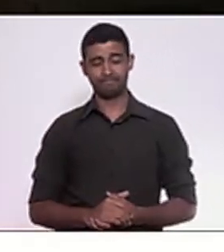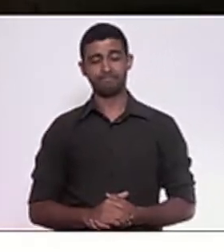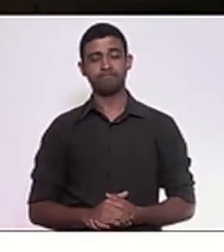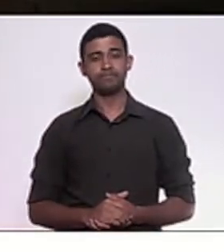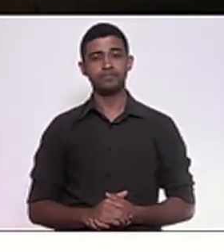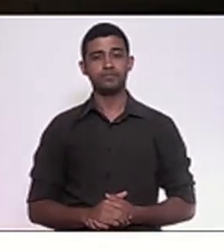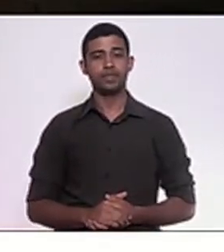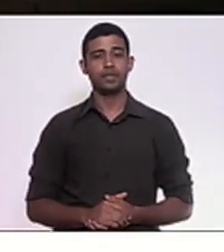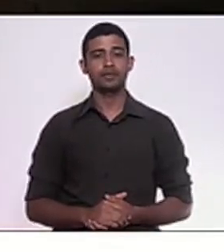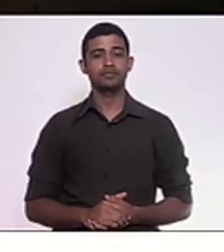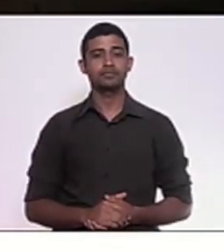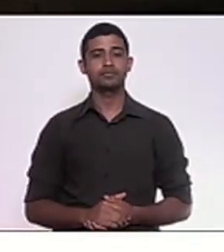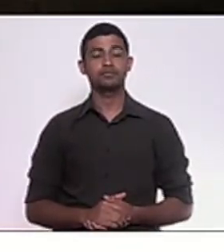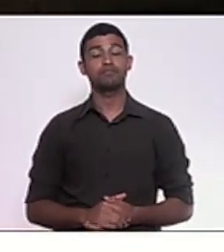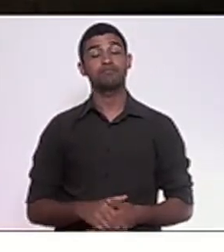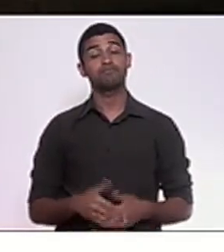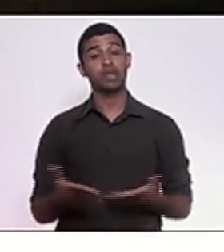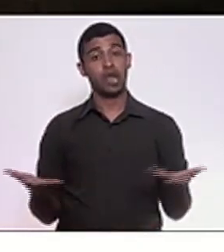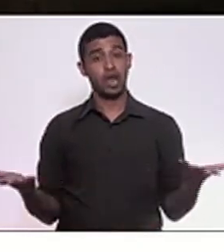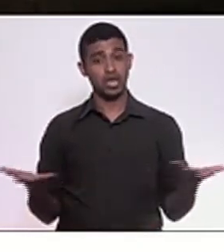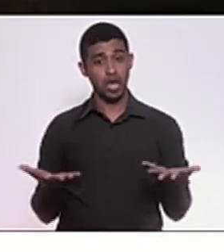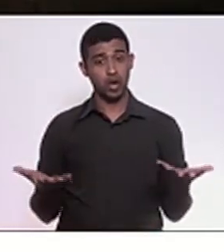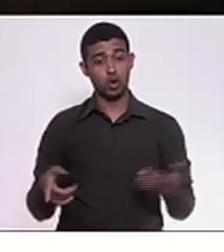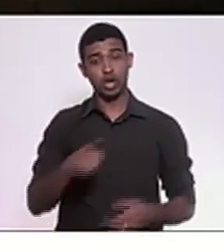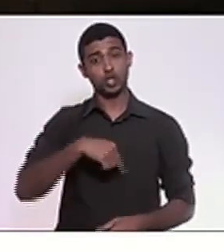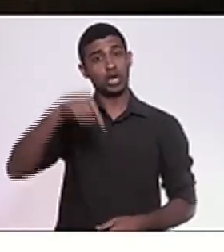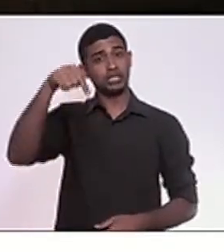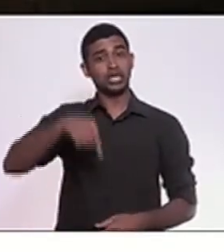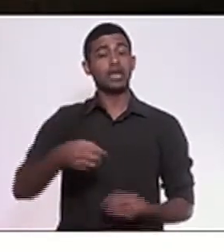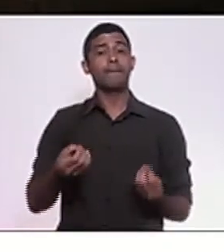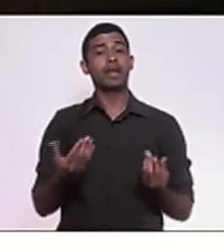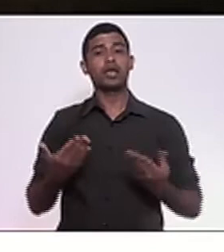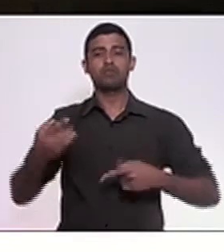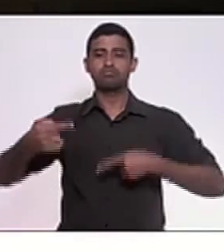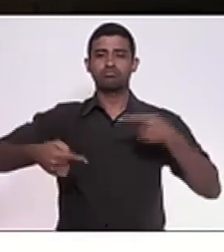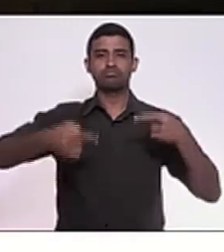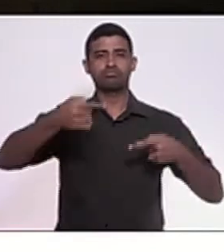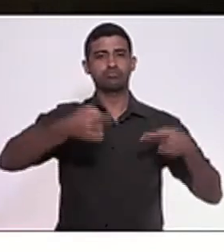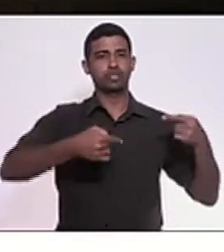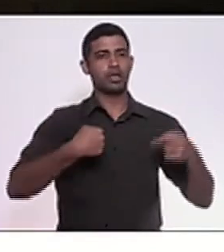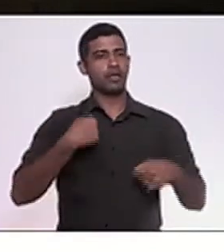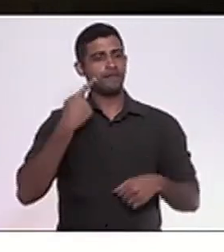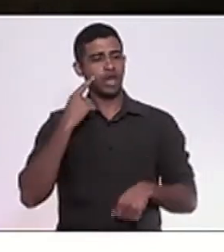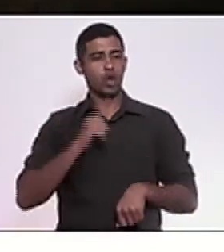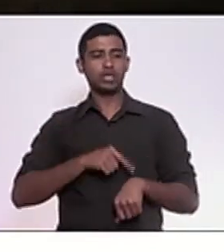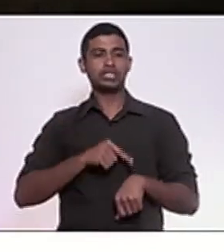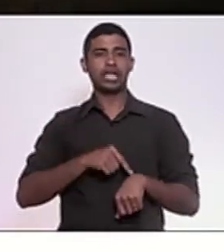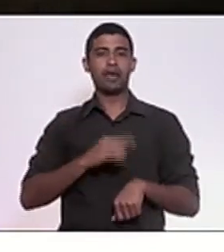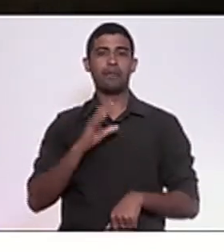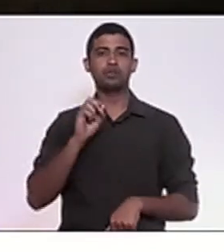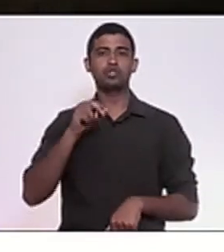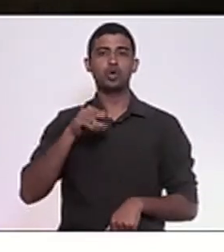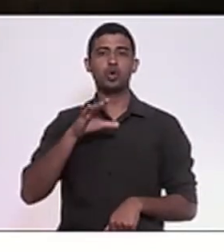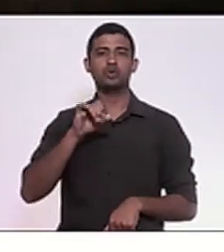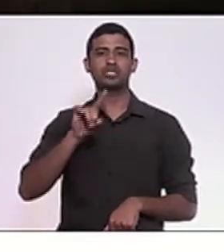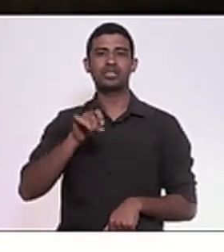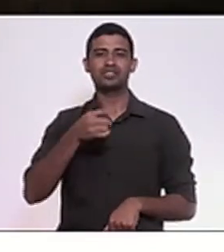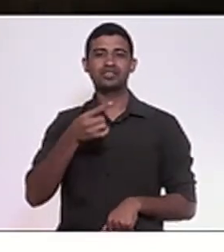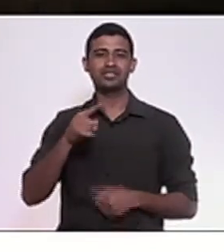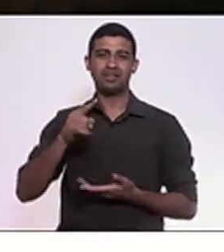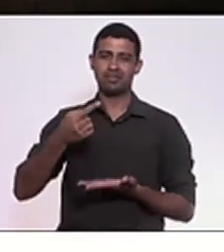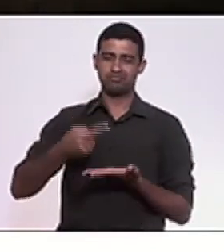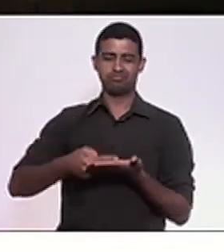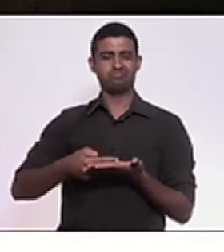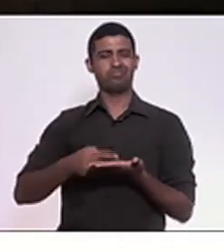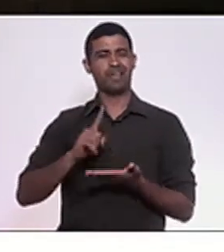legislativa. E agora estamos aqui para discutir o tempo de concessão, deputada Lucinha. é